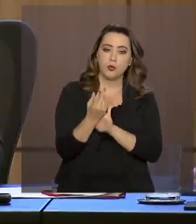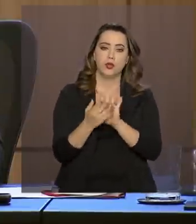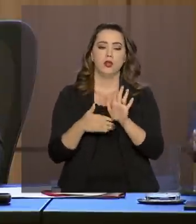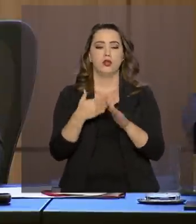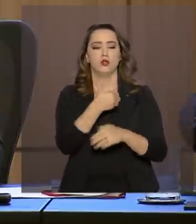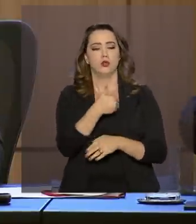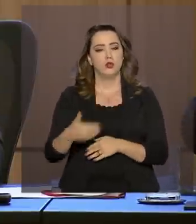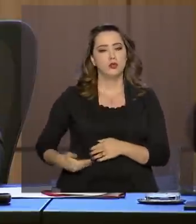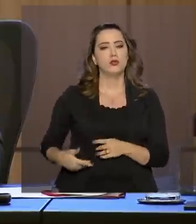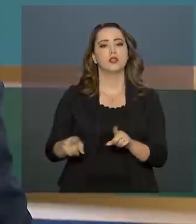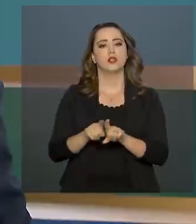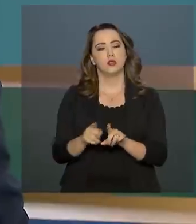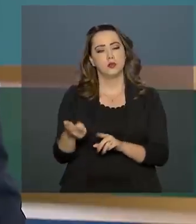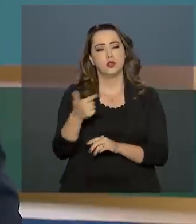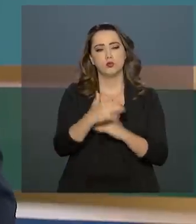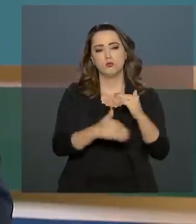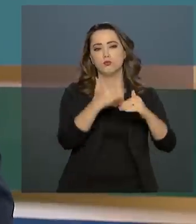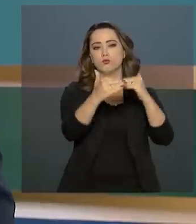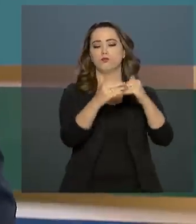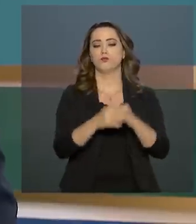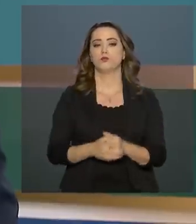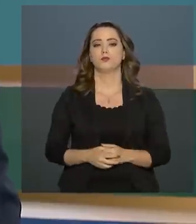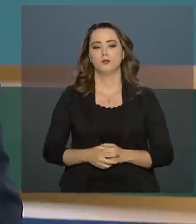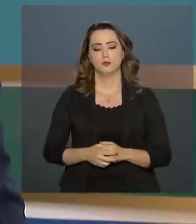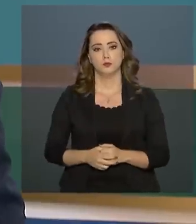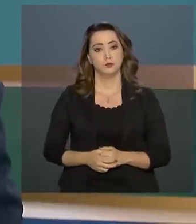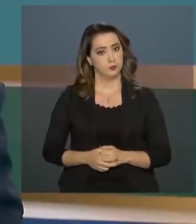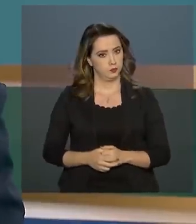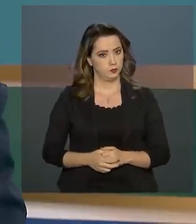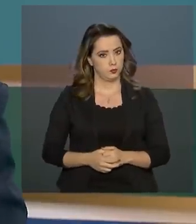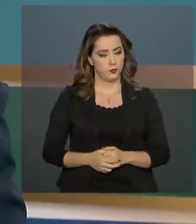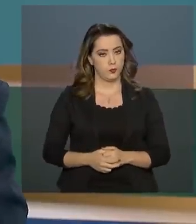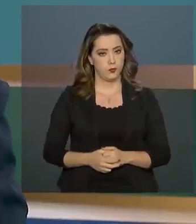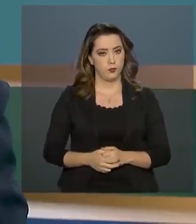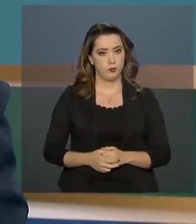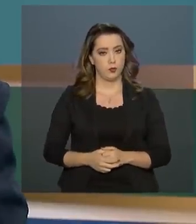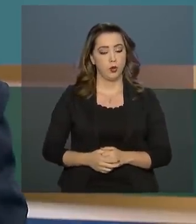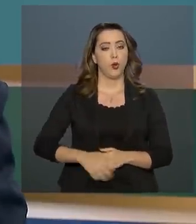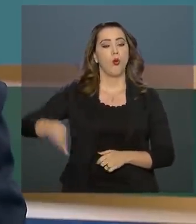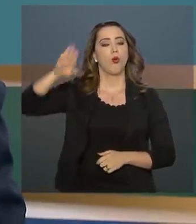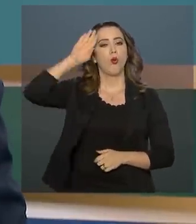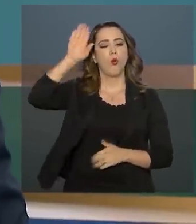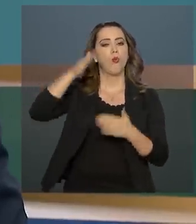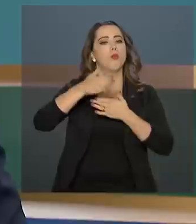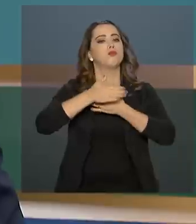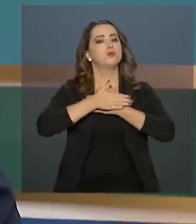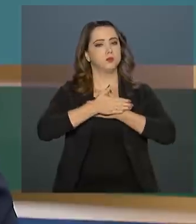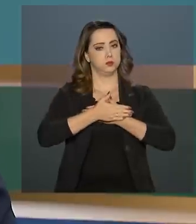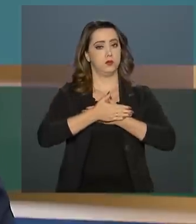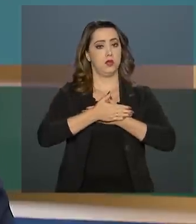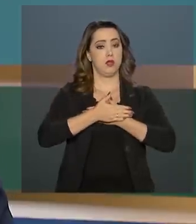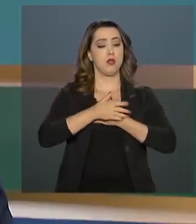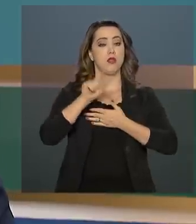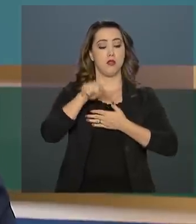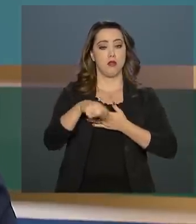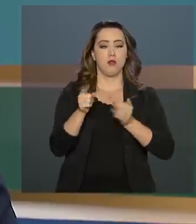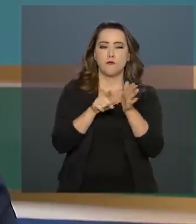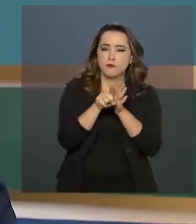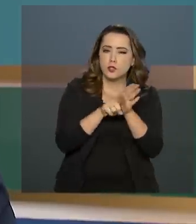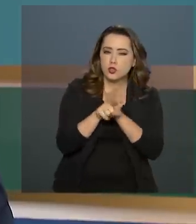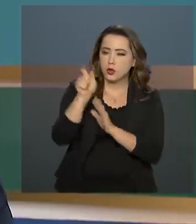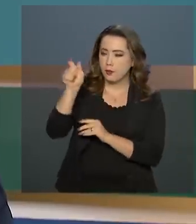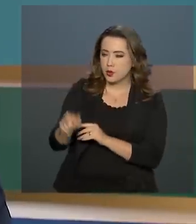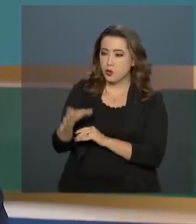sustentável da economia. O Comando da Aeronáutica investiga o militar detido na última terça-feira no aeroporto de